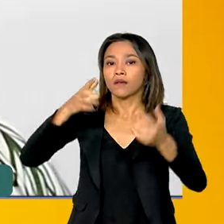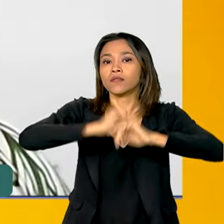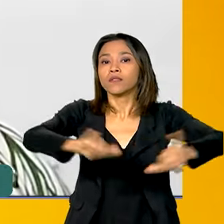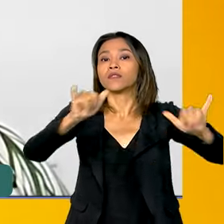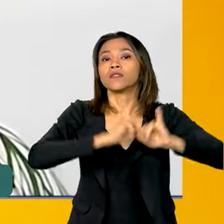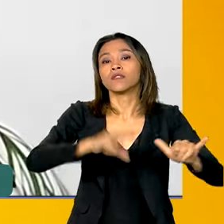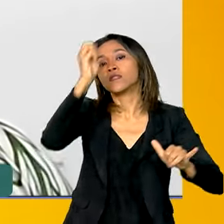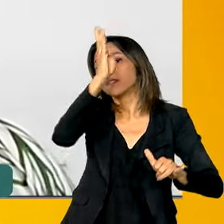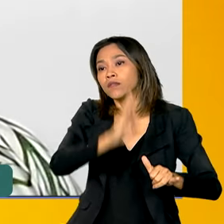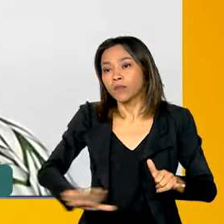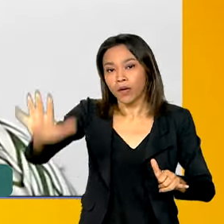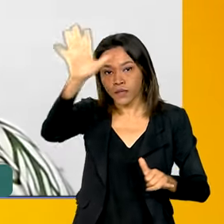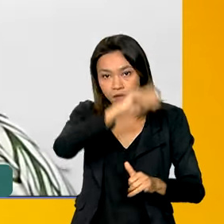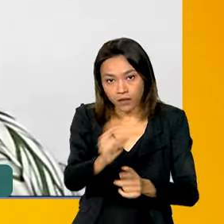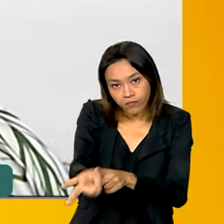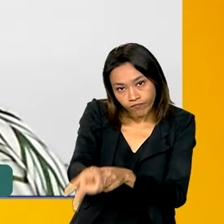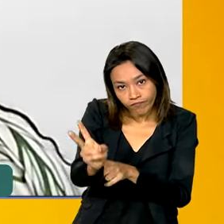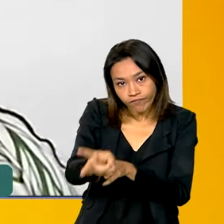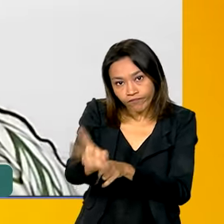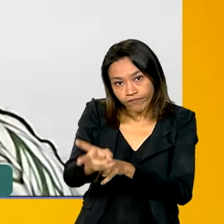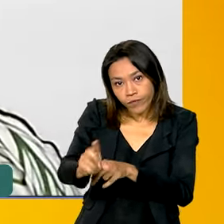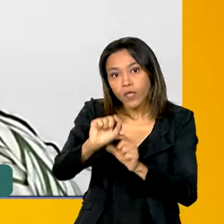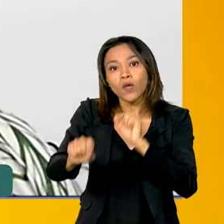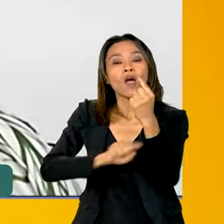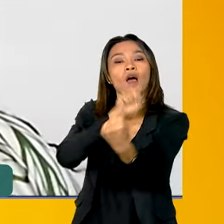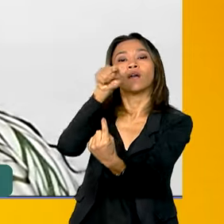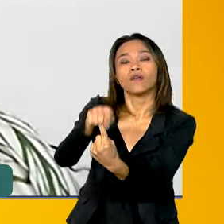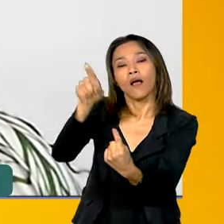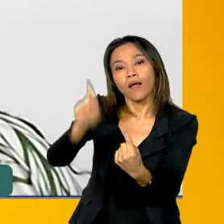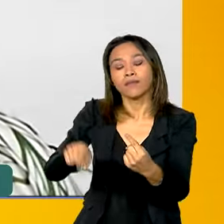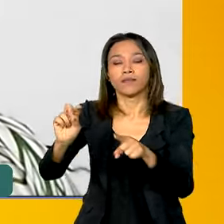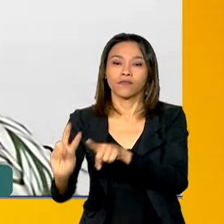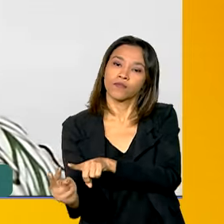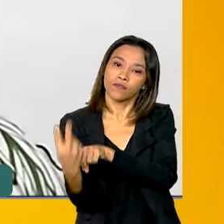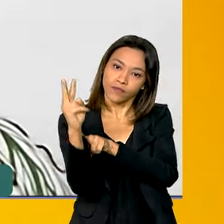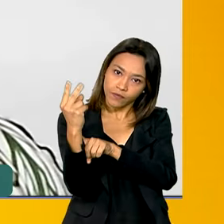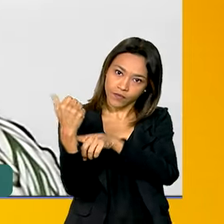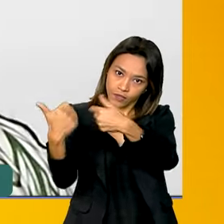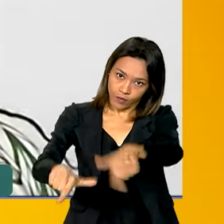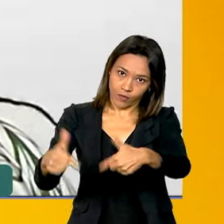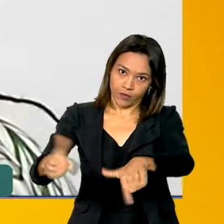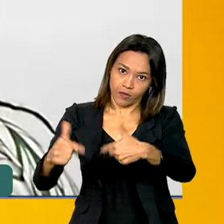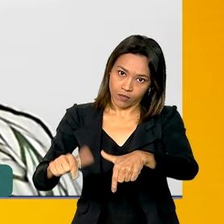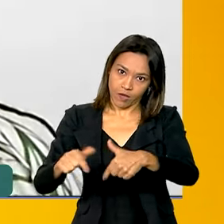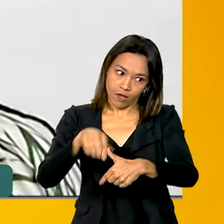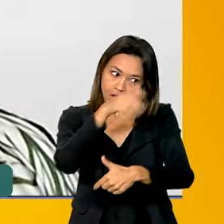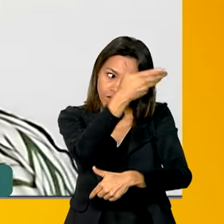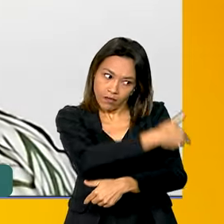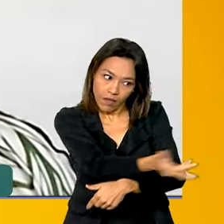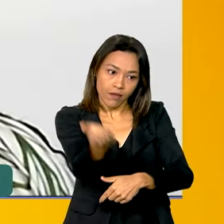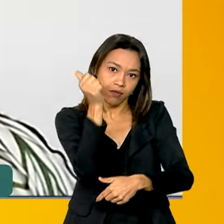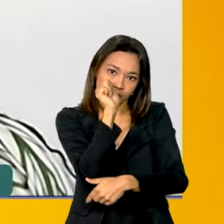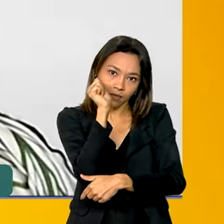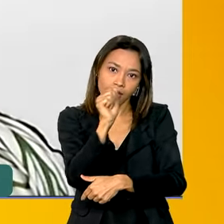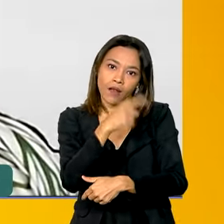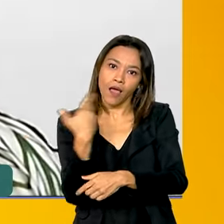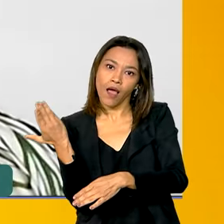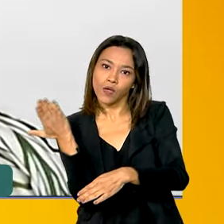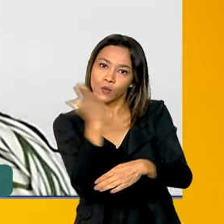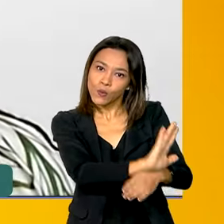nacional de caráter permanente que visa justamente a valorização do trabalho doméstico, é ajudar a sua